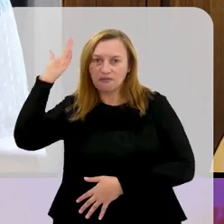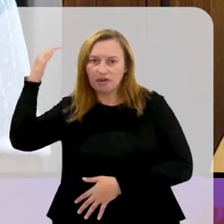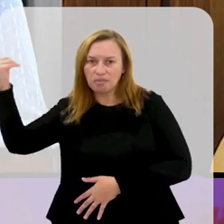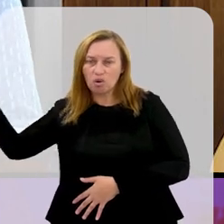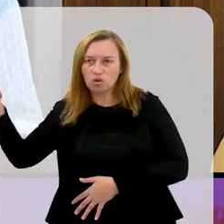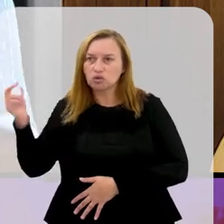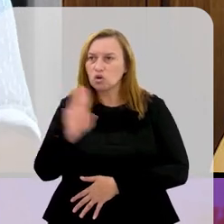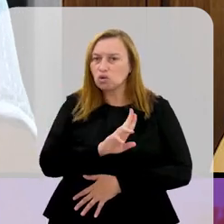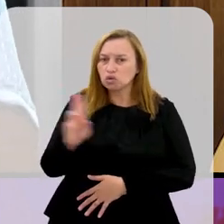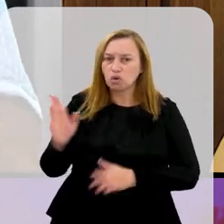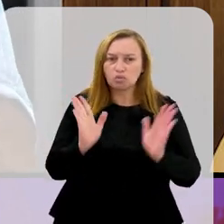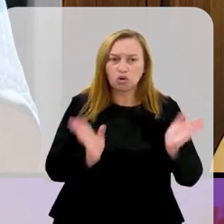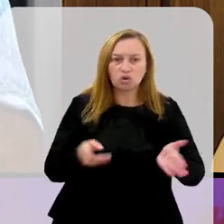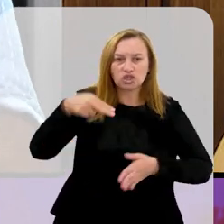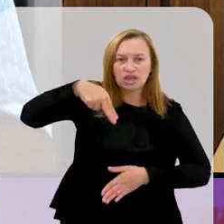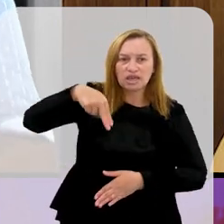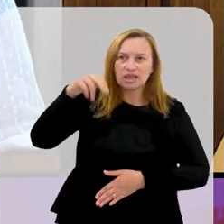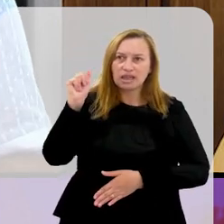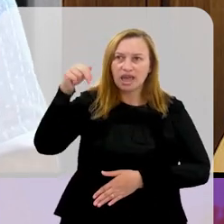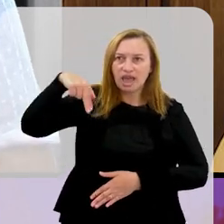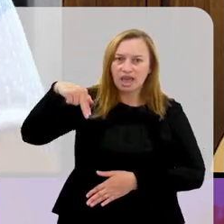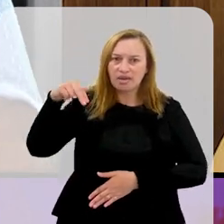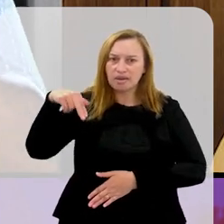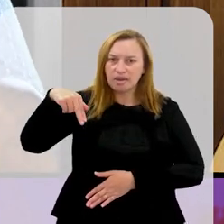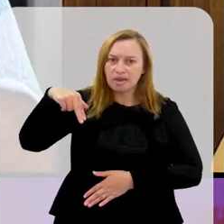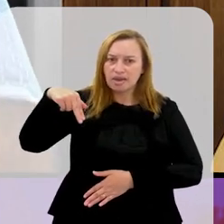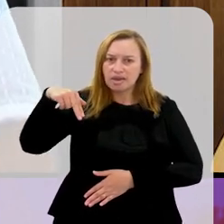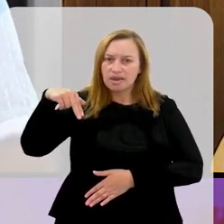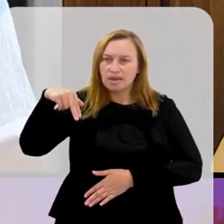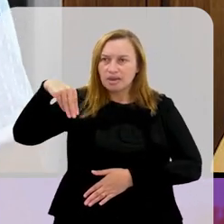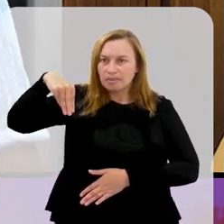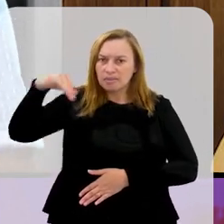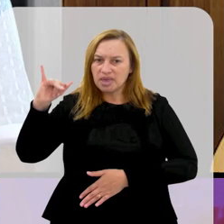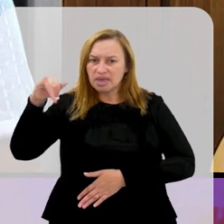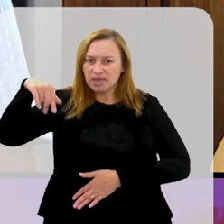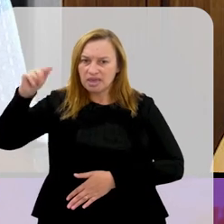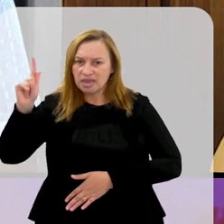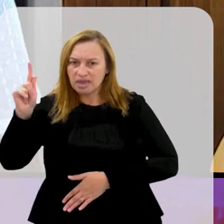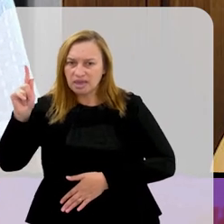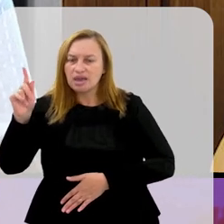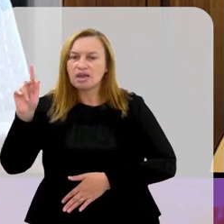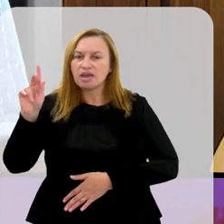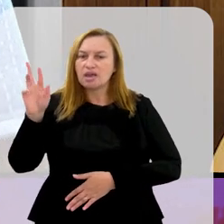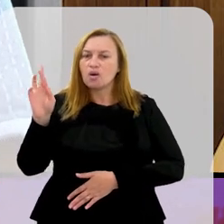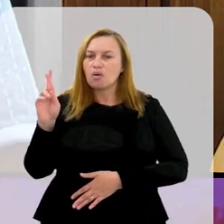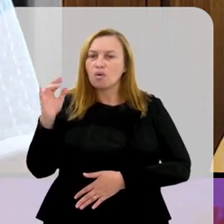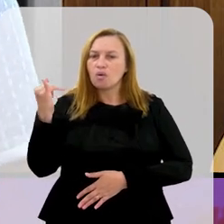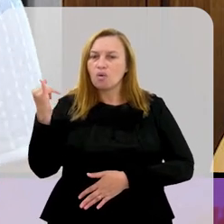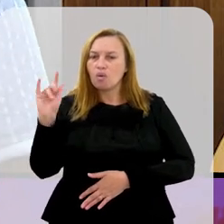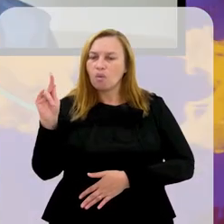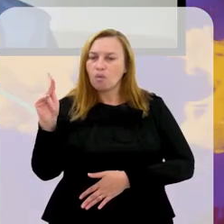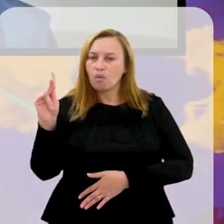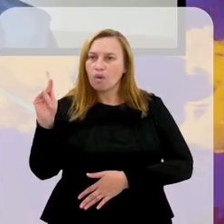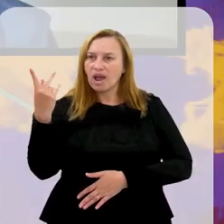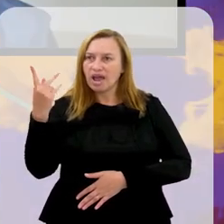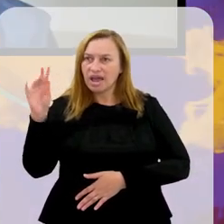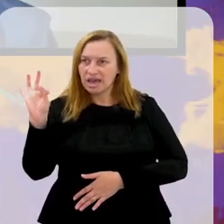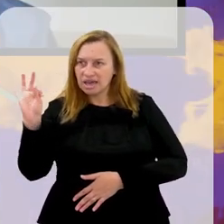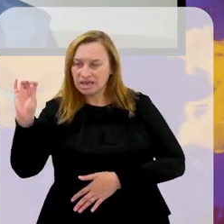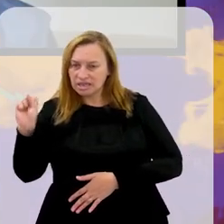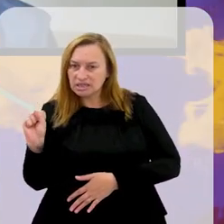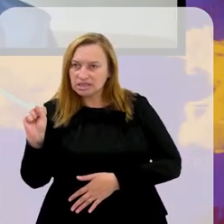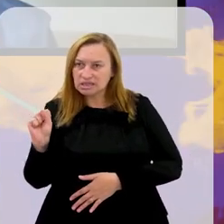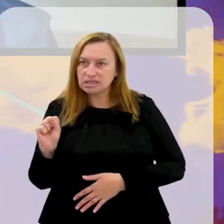Riot, que hoje em dia tem esses nomes em inglês que eles adoram colocar no futebol, Mayme Riot. Então, uma